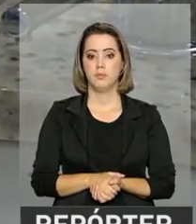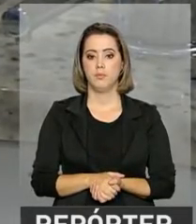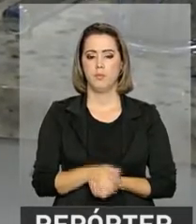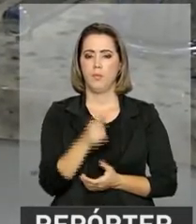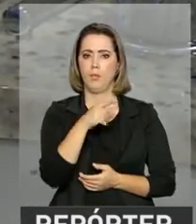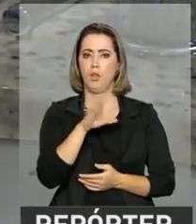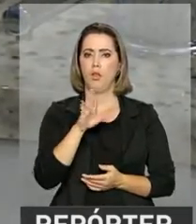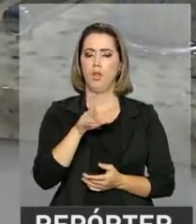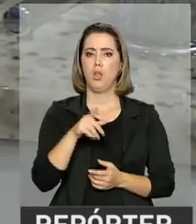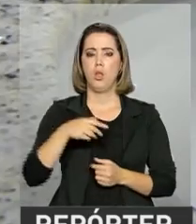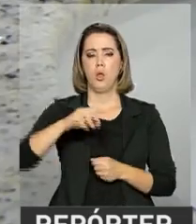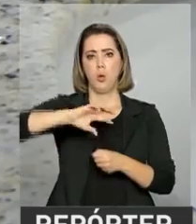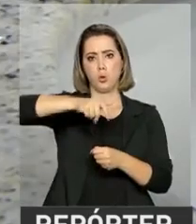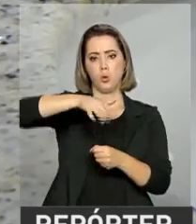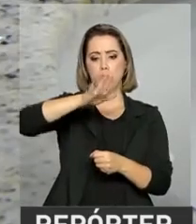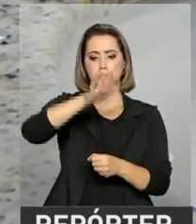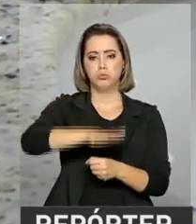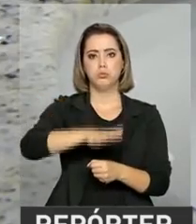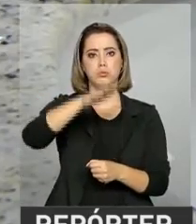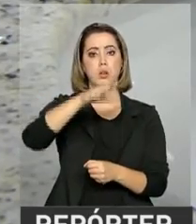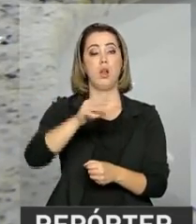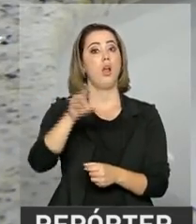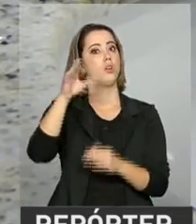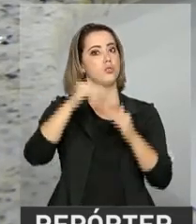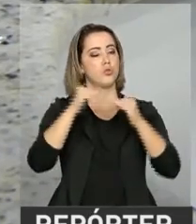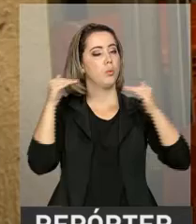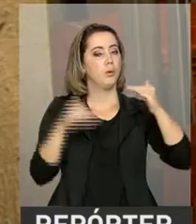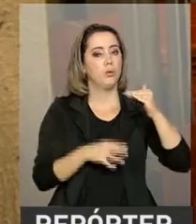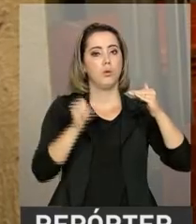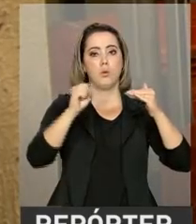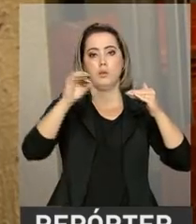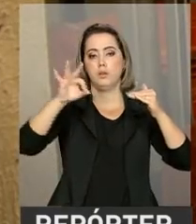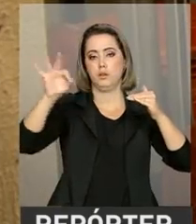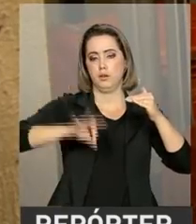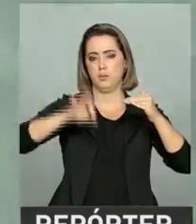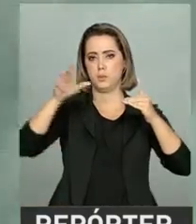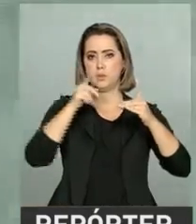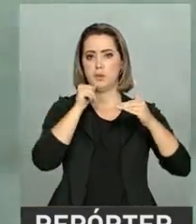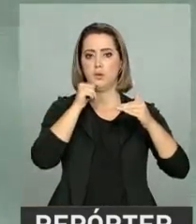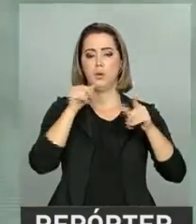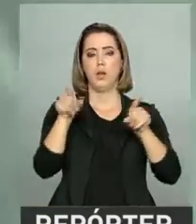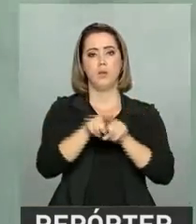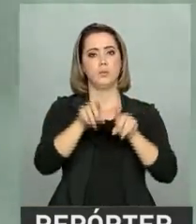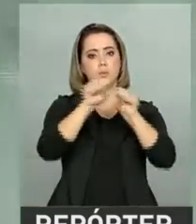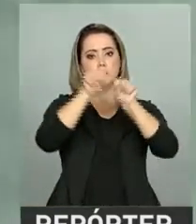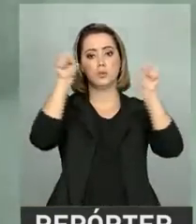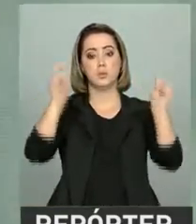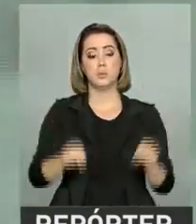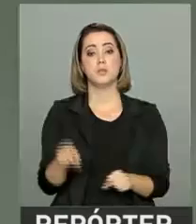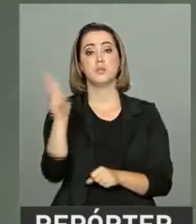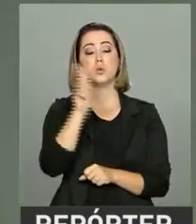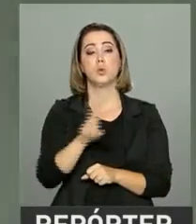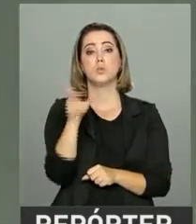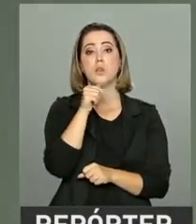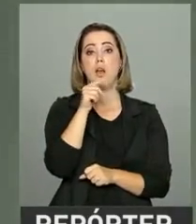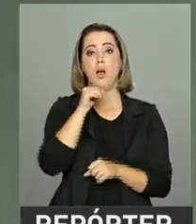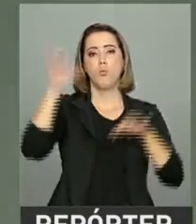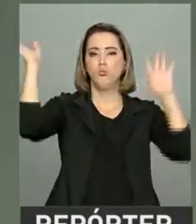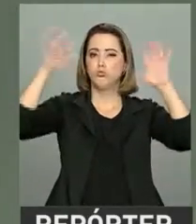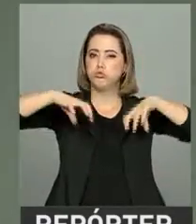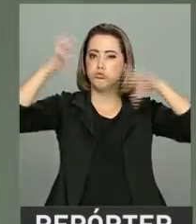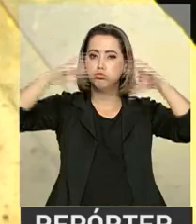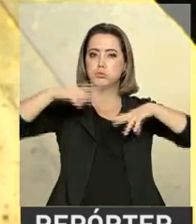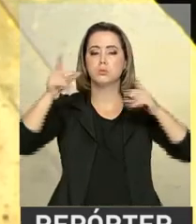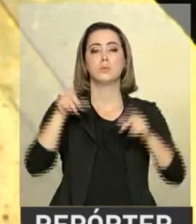Torneiras que reduzem em até 80% o consumo da água e sistemas que aproveitam a água da chuva. Quando o